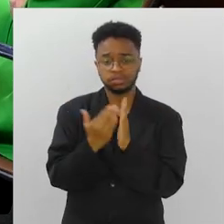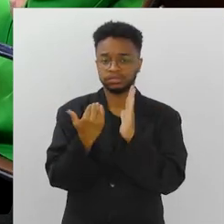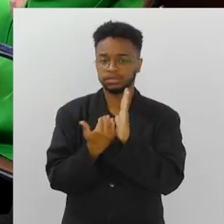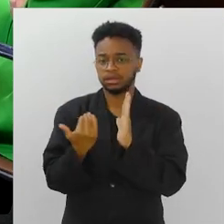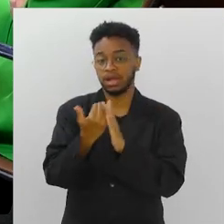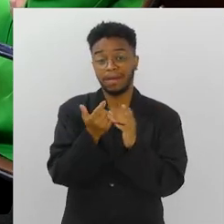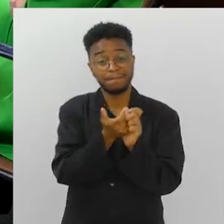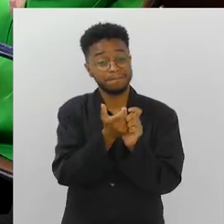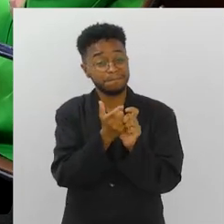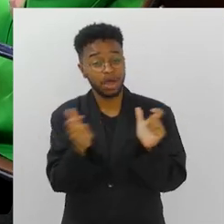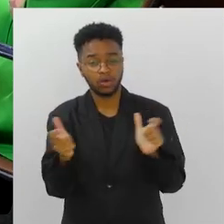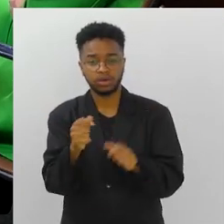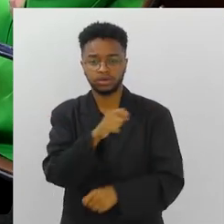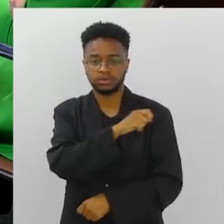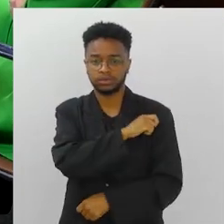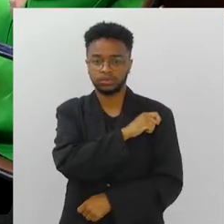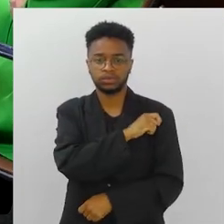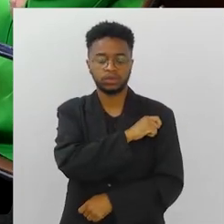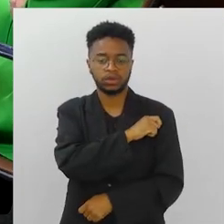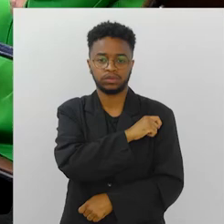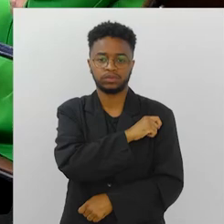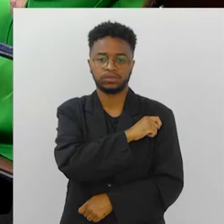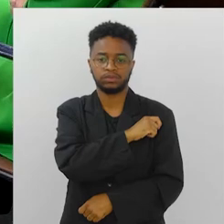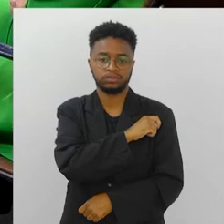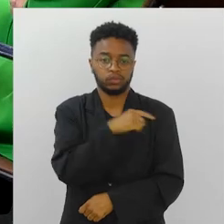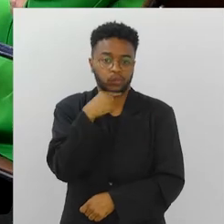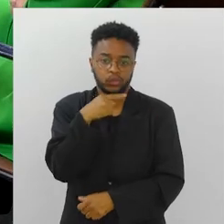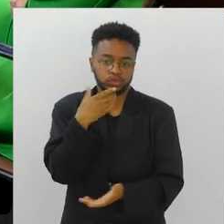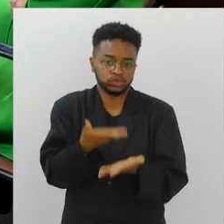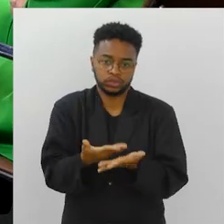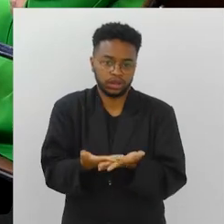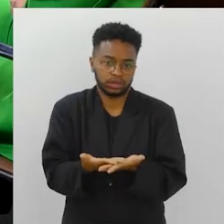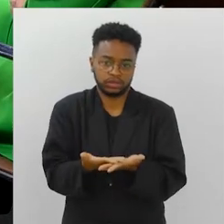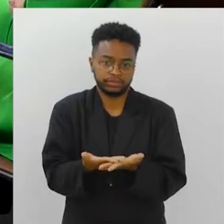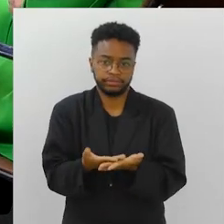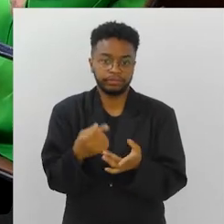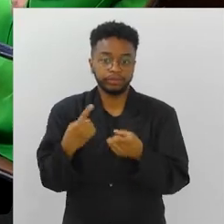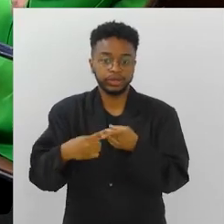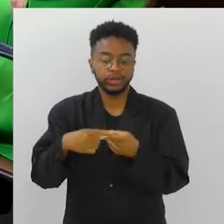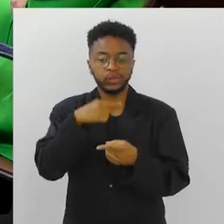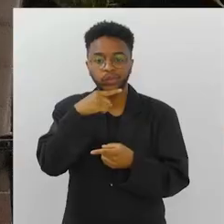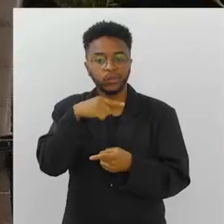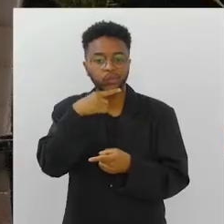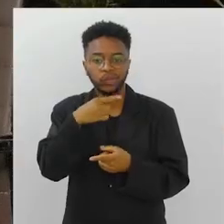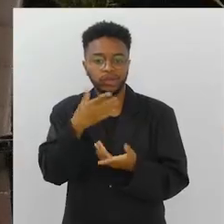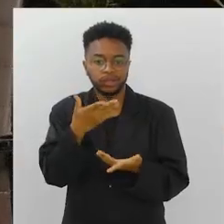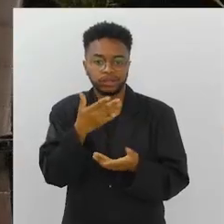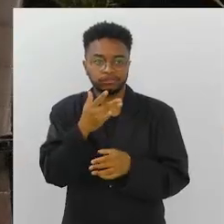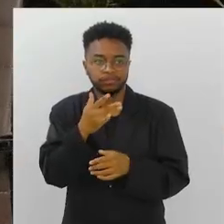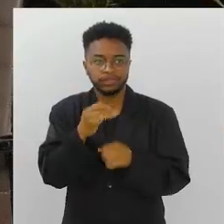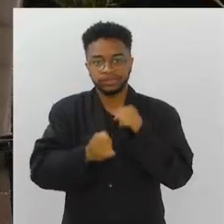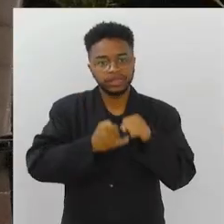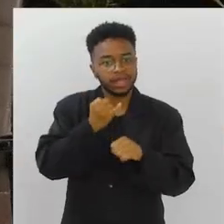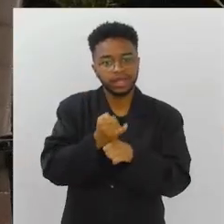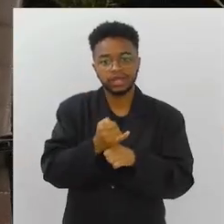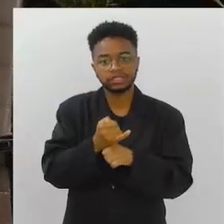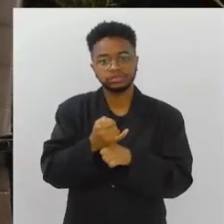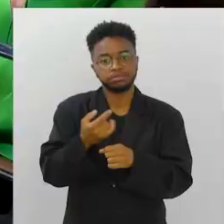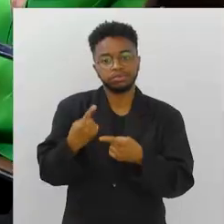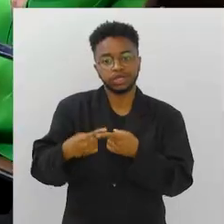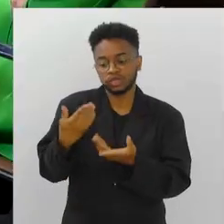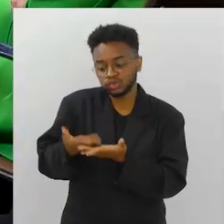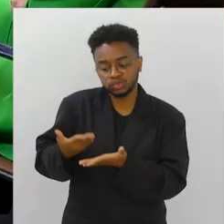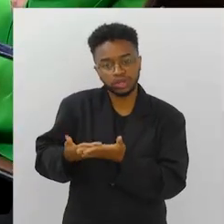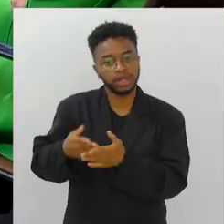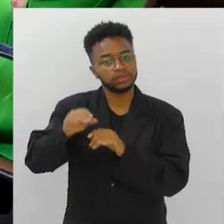E você olha ali, a maioria daqueles alunos ficaram sem estudar, porque não tinham acesso a estar estudando, a estar